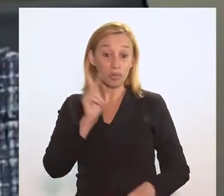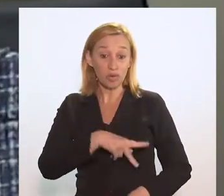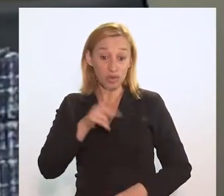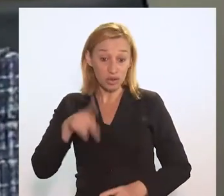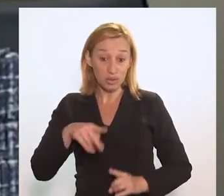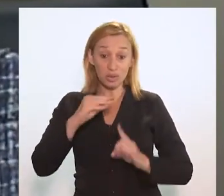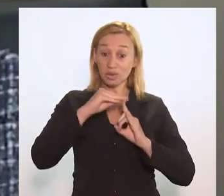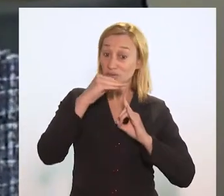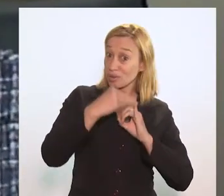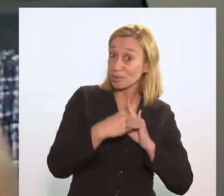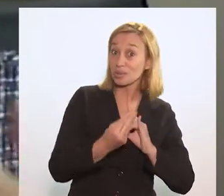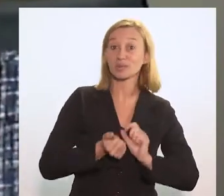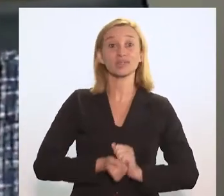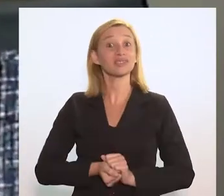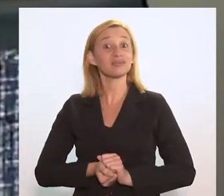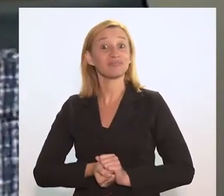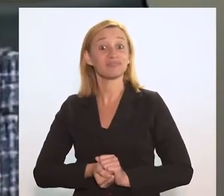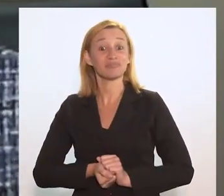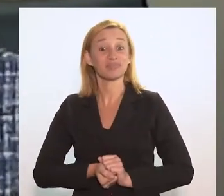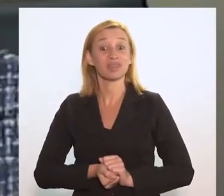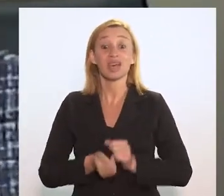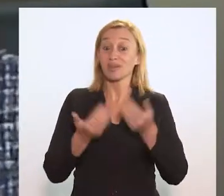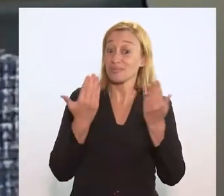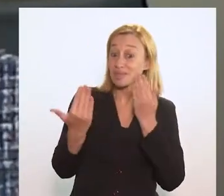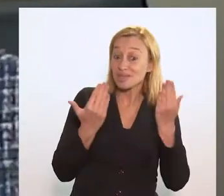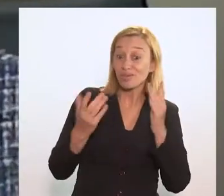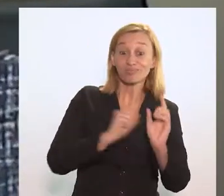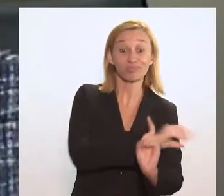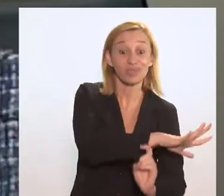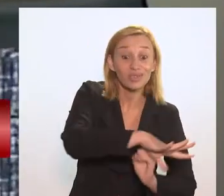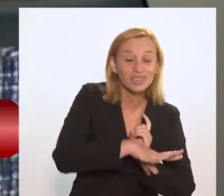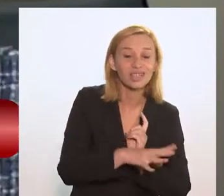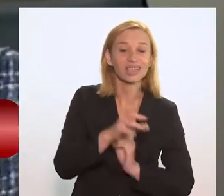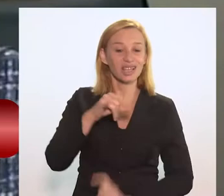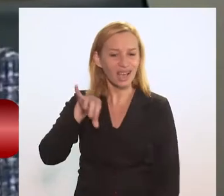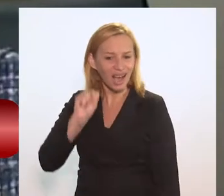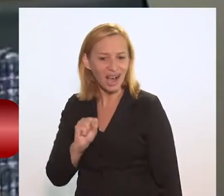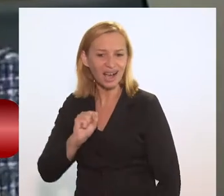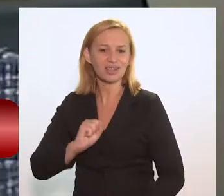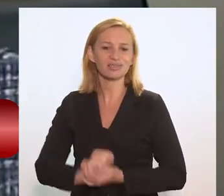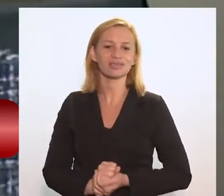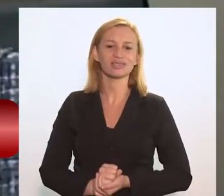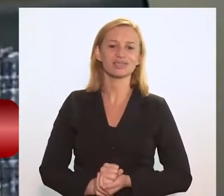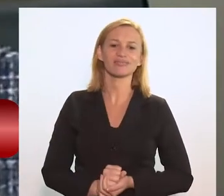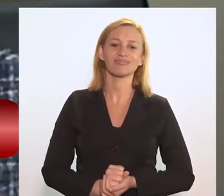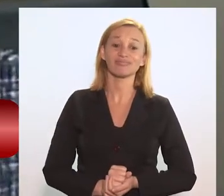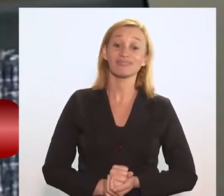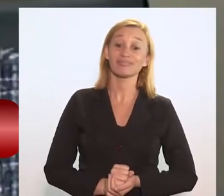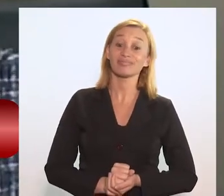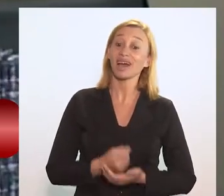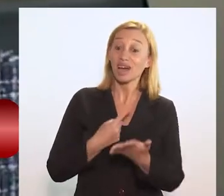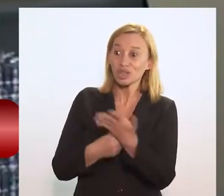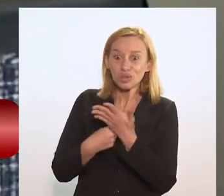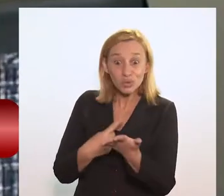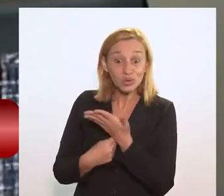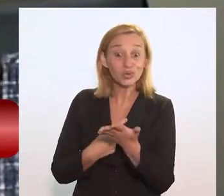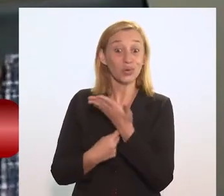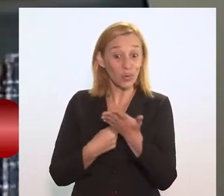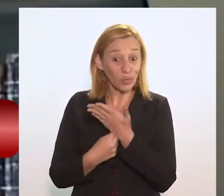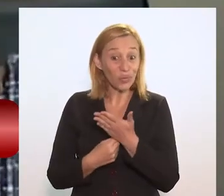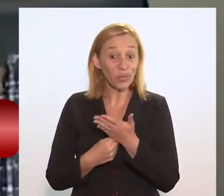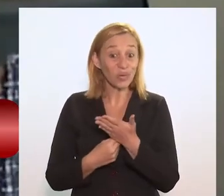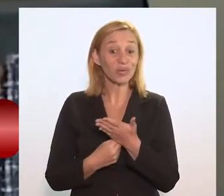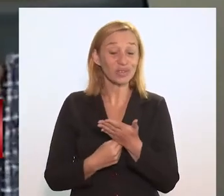Jesus, da Fiocruz, com o psicólogo social Carlos Basília, que muito nos ajudou na